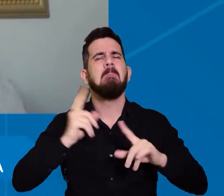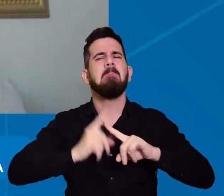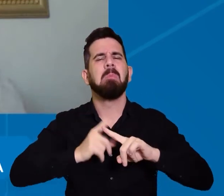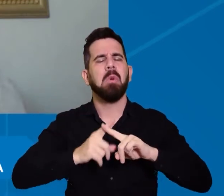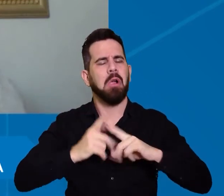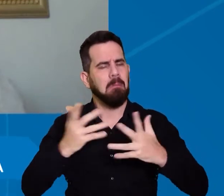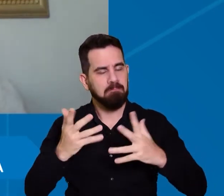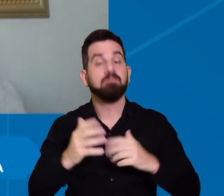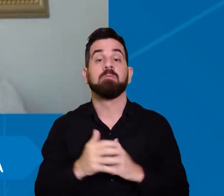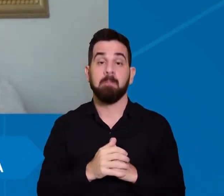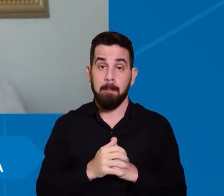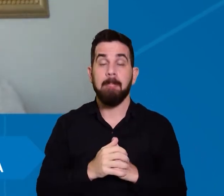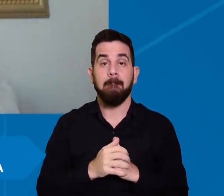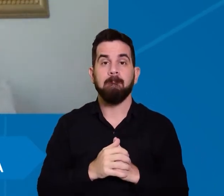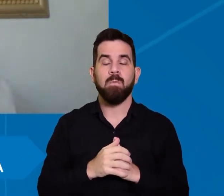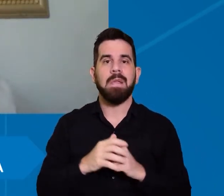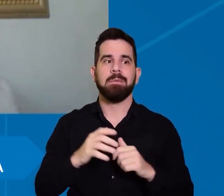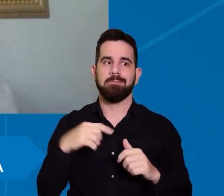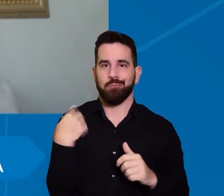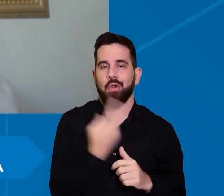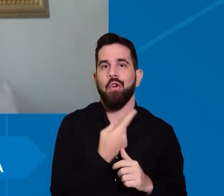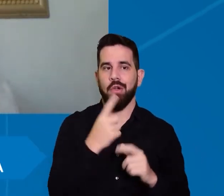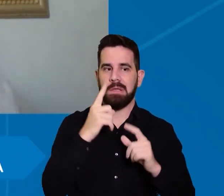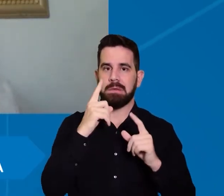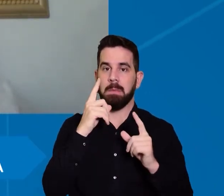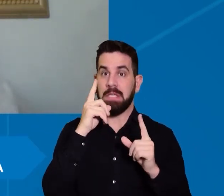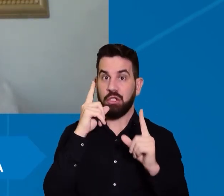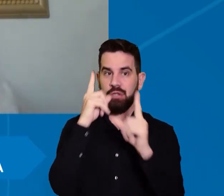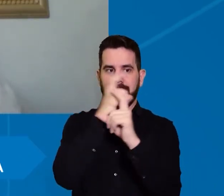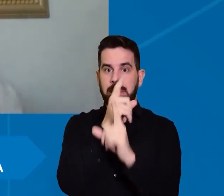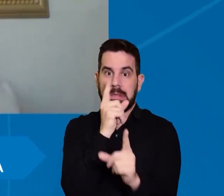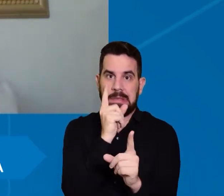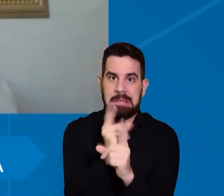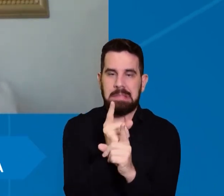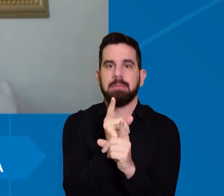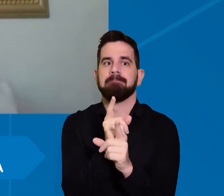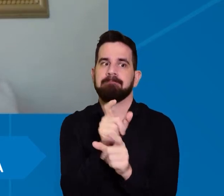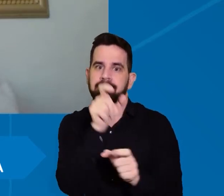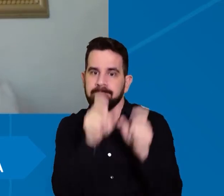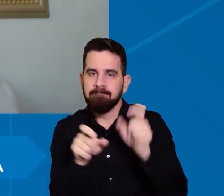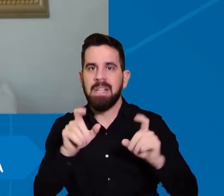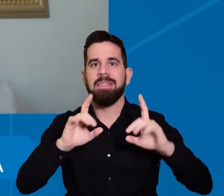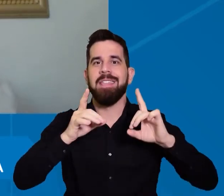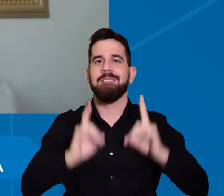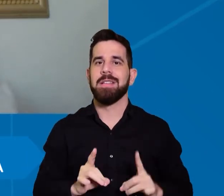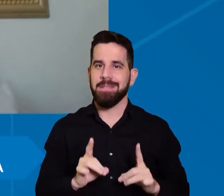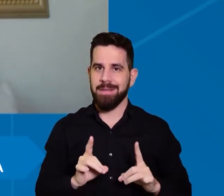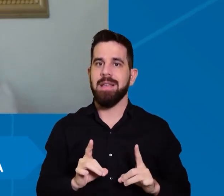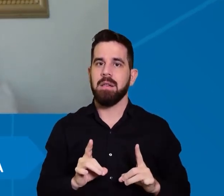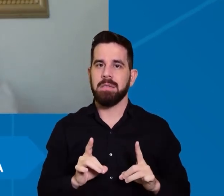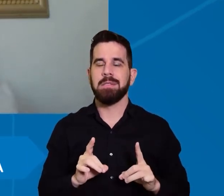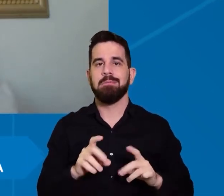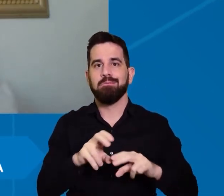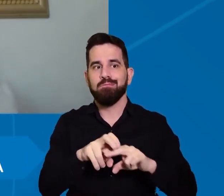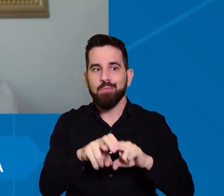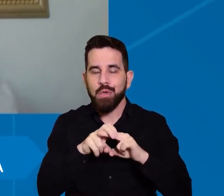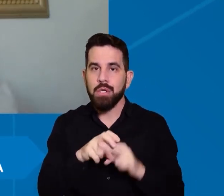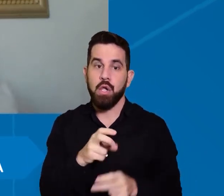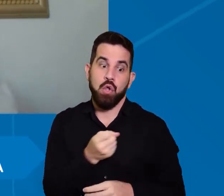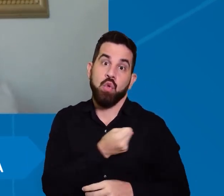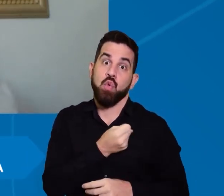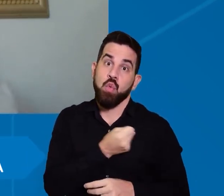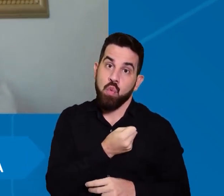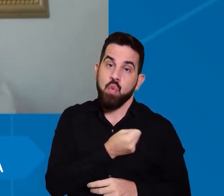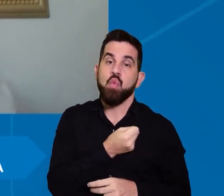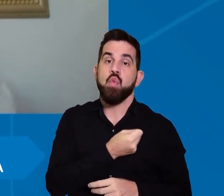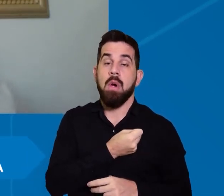nós temos um pouquinho de dificuldade em detectar todos os estudantes com deficiência. Então, esse número, na realidade, são